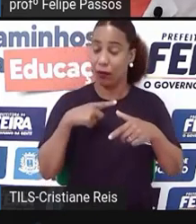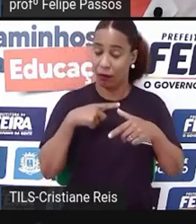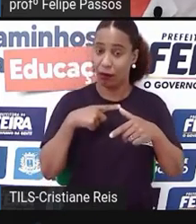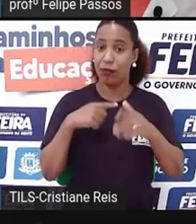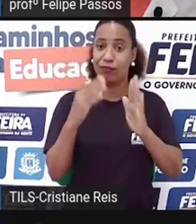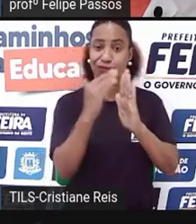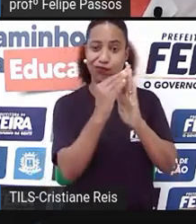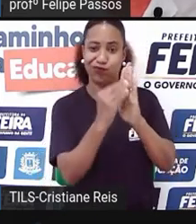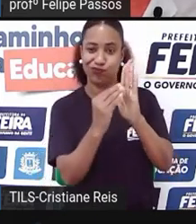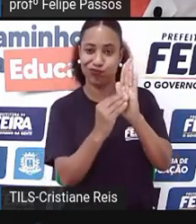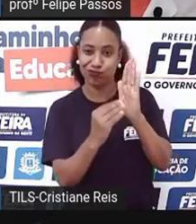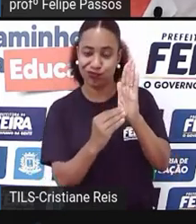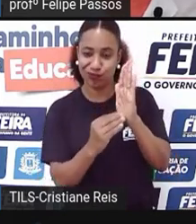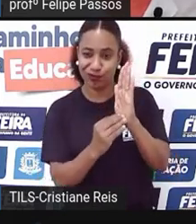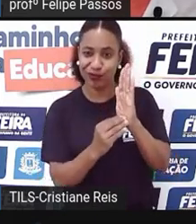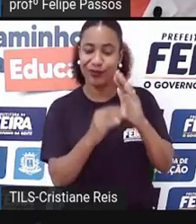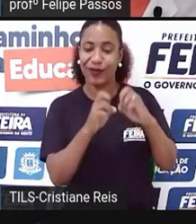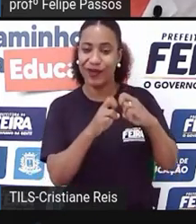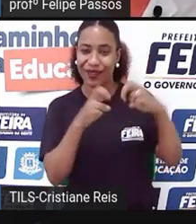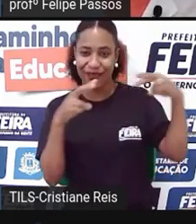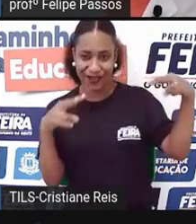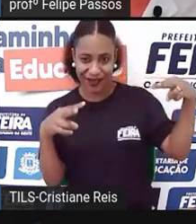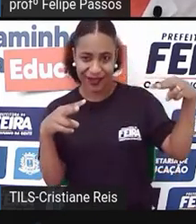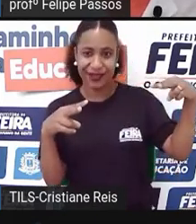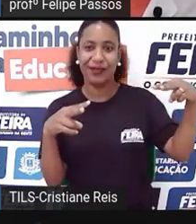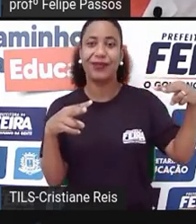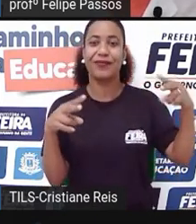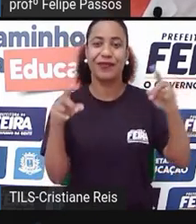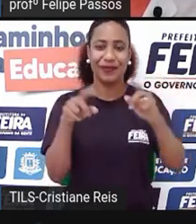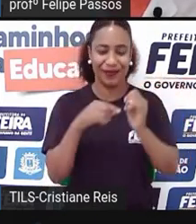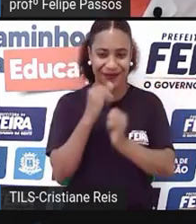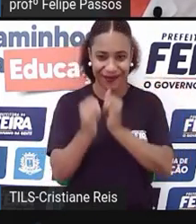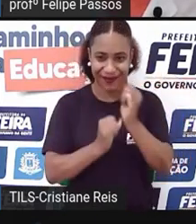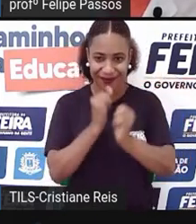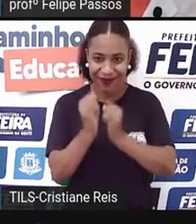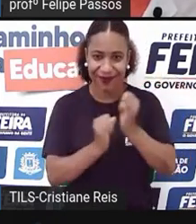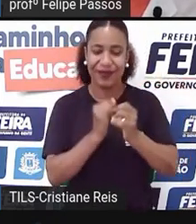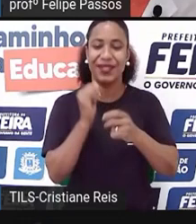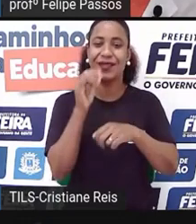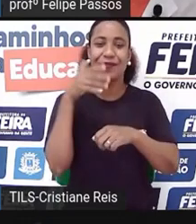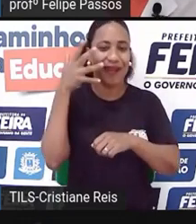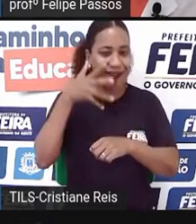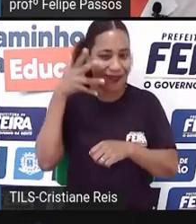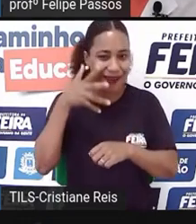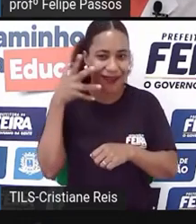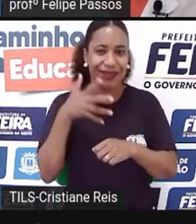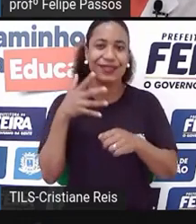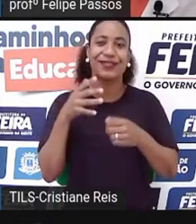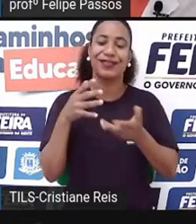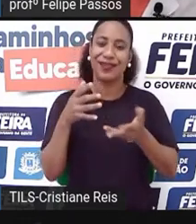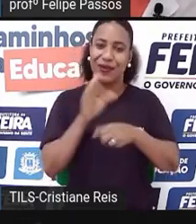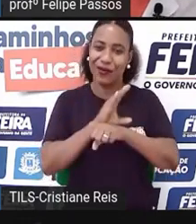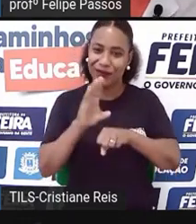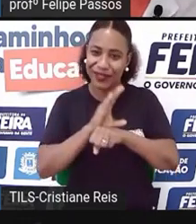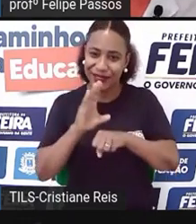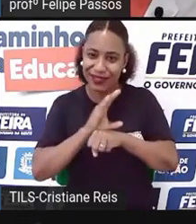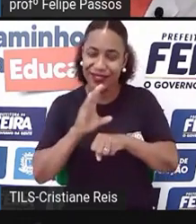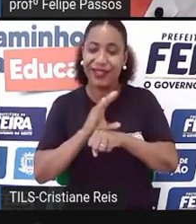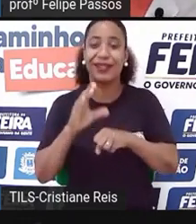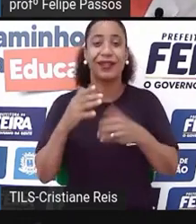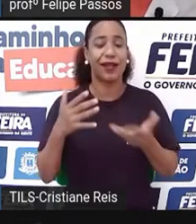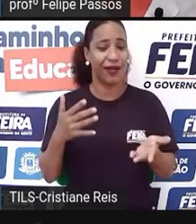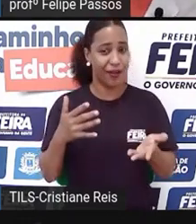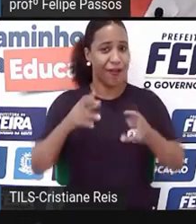que é através do nosso SEBRAE Bahia, nós temos as palestras, cursos, oficinas, grandes eventos